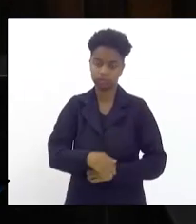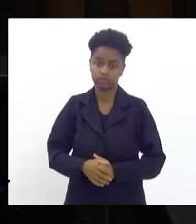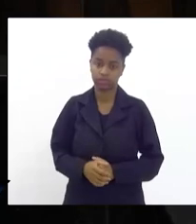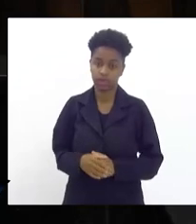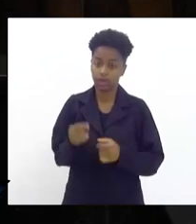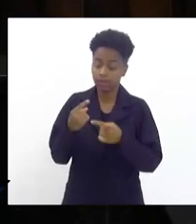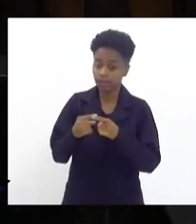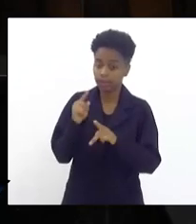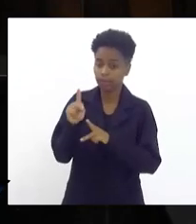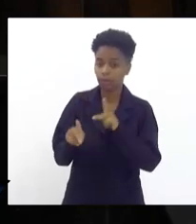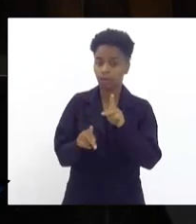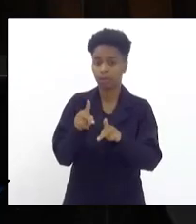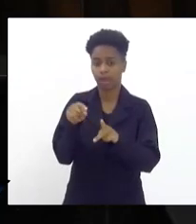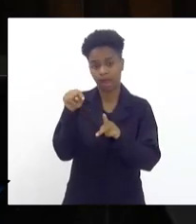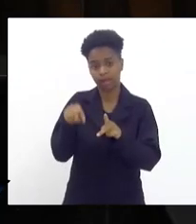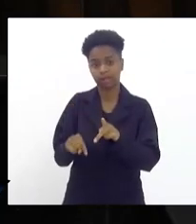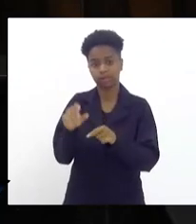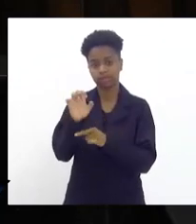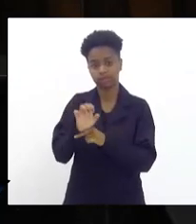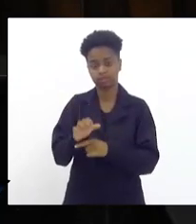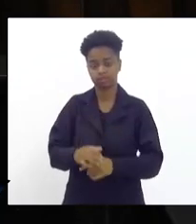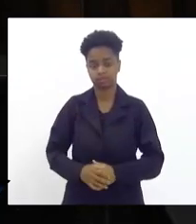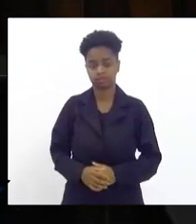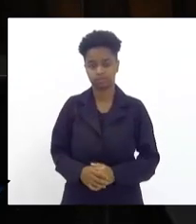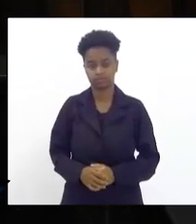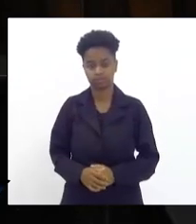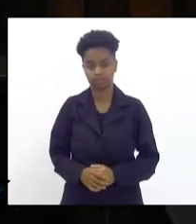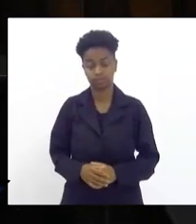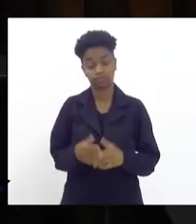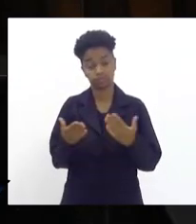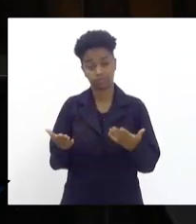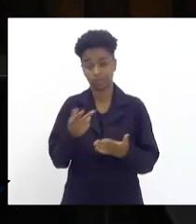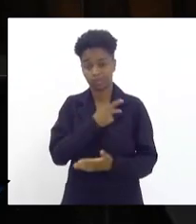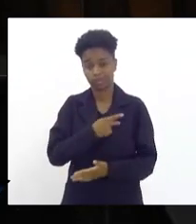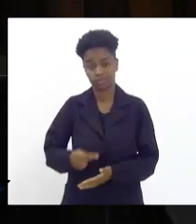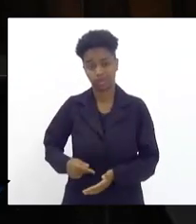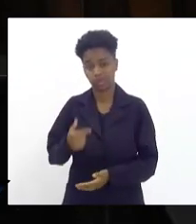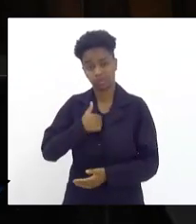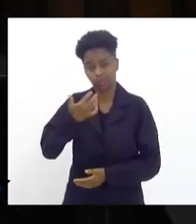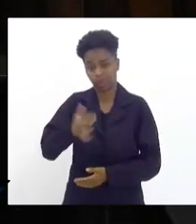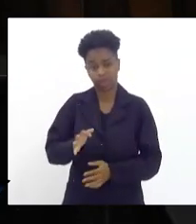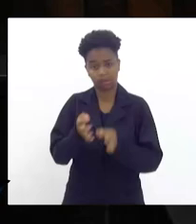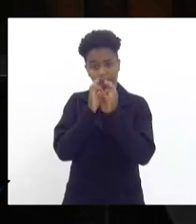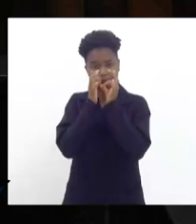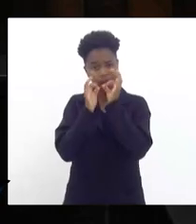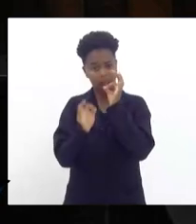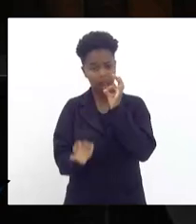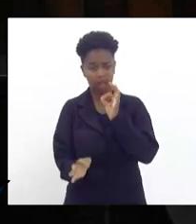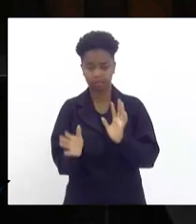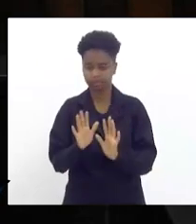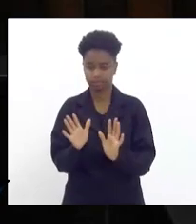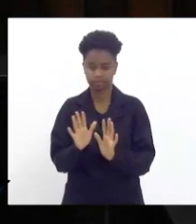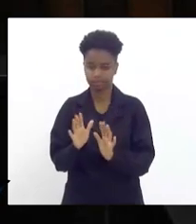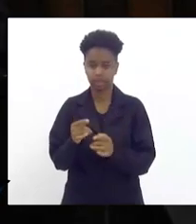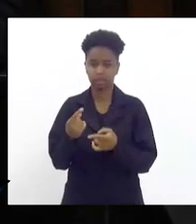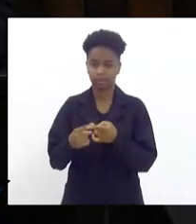população do nosso Estado. Então, senhor presidente, eu não quero me prolongar mais, porque o deputado Marcelo